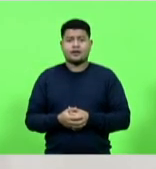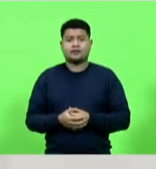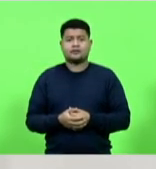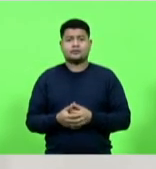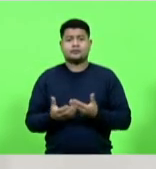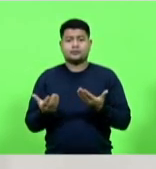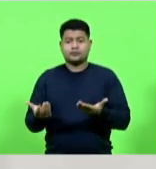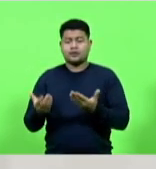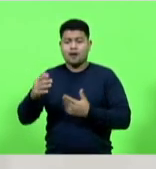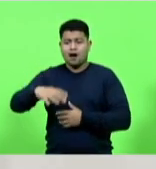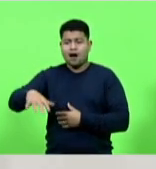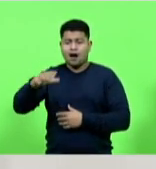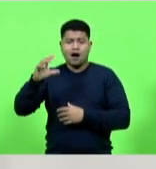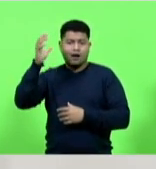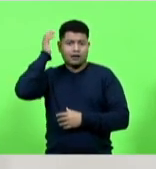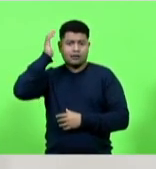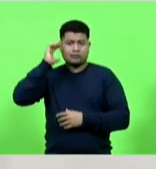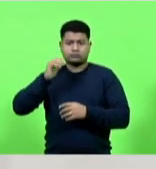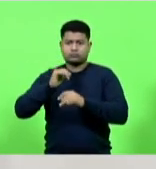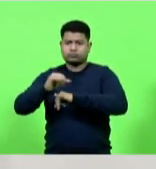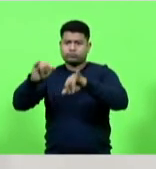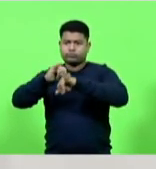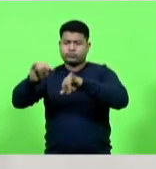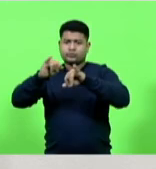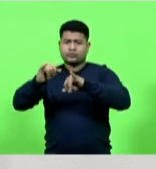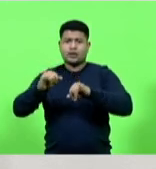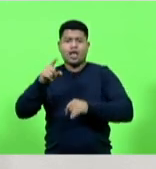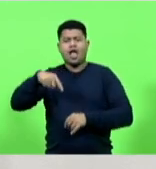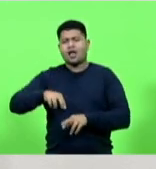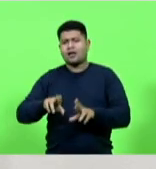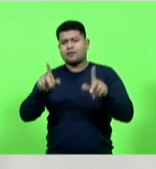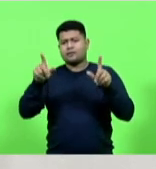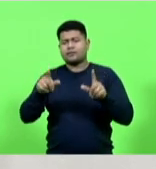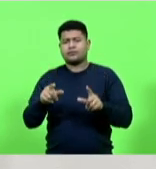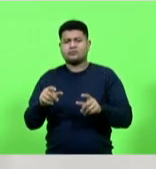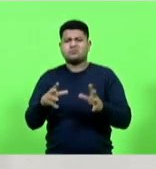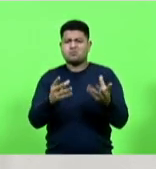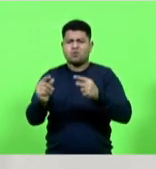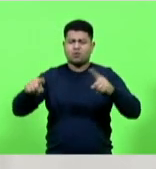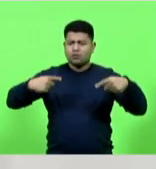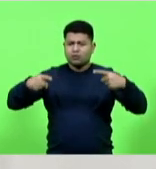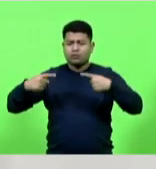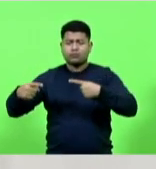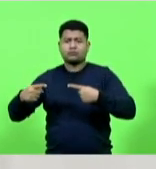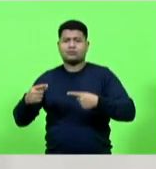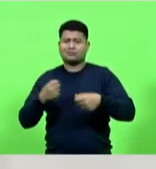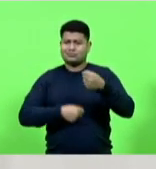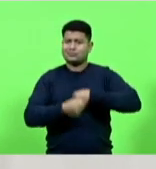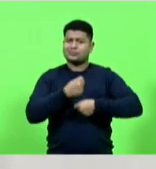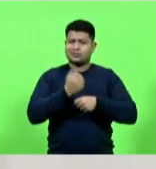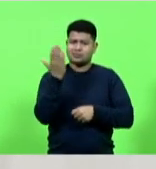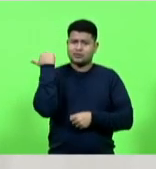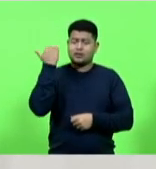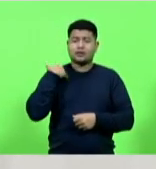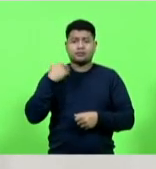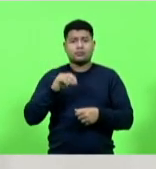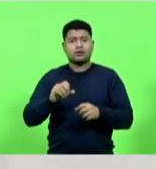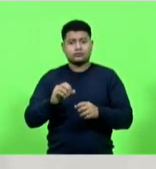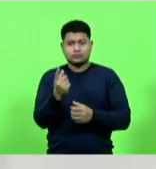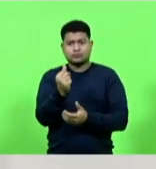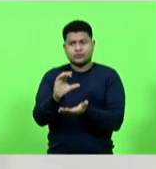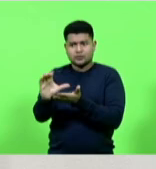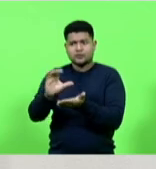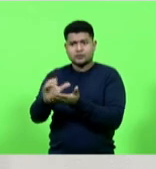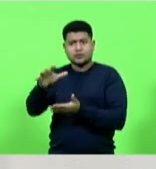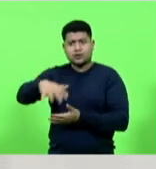diferenciada mesmo com todos os obstáculos do último ano investimentos importantes estão sendo feitos em nosso setor o mais simbólico